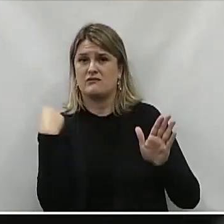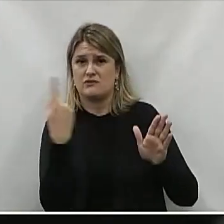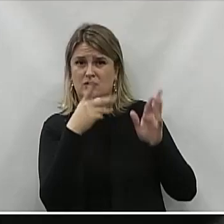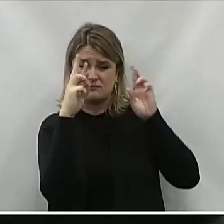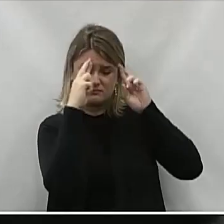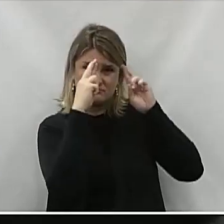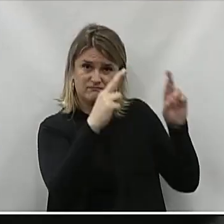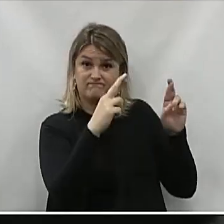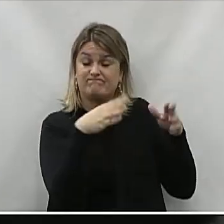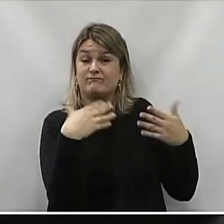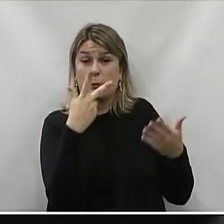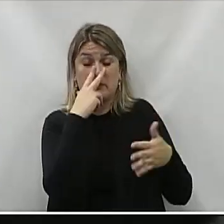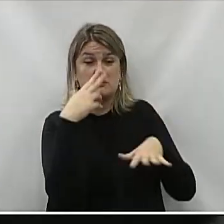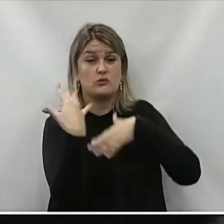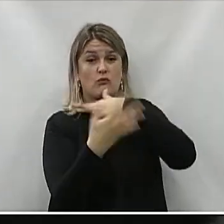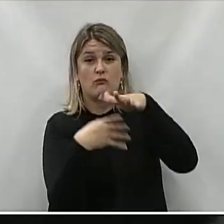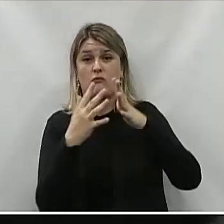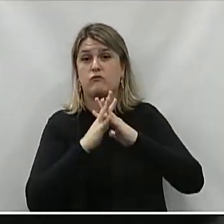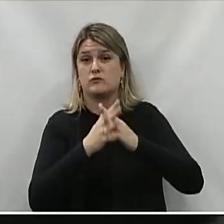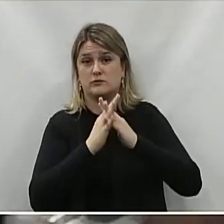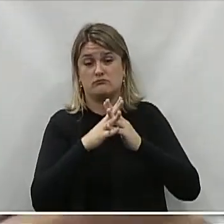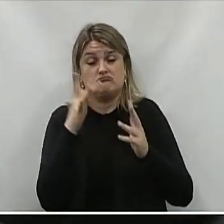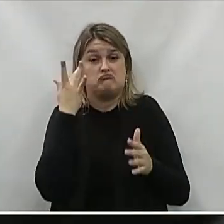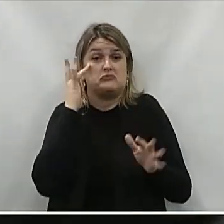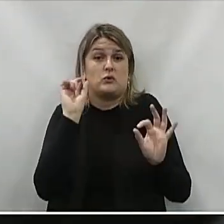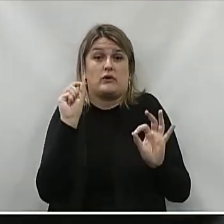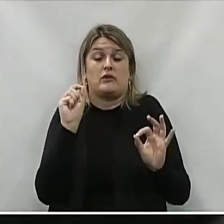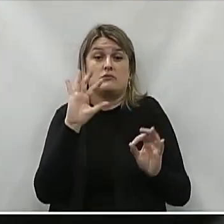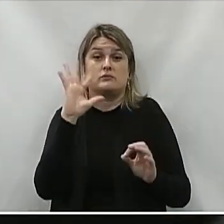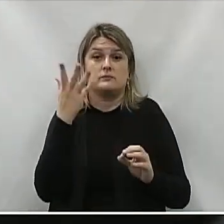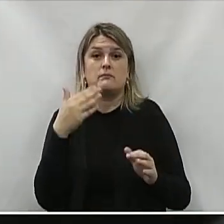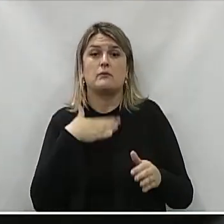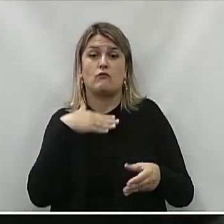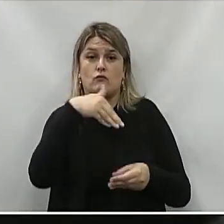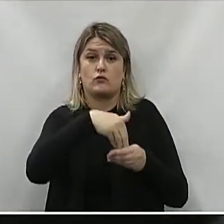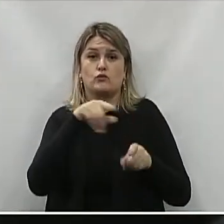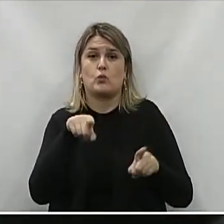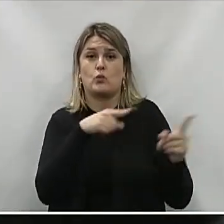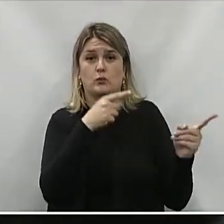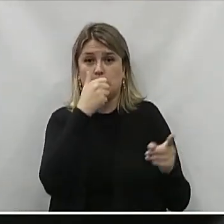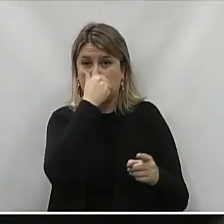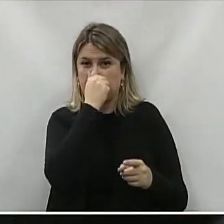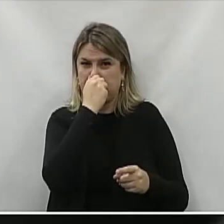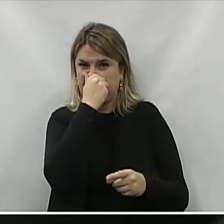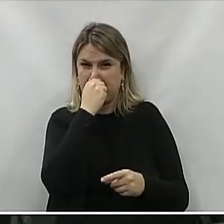seguir Daí isso aqui vai virar Não sei o que vai virar Então o meu voto É contrário